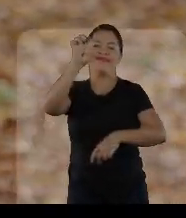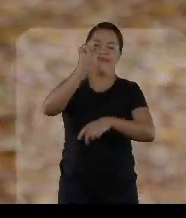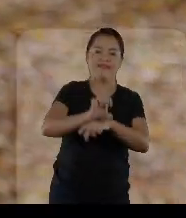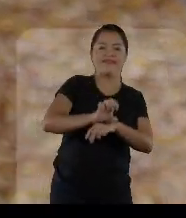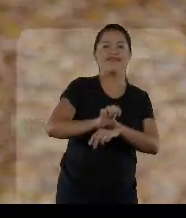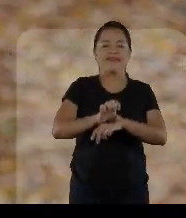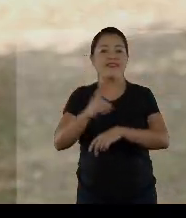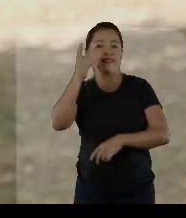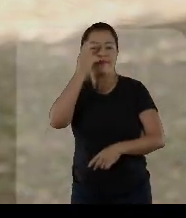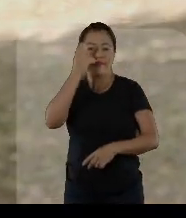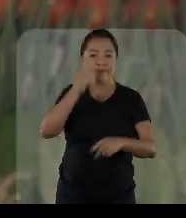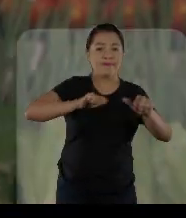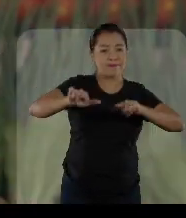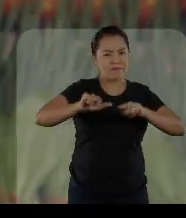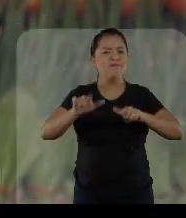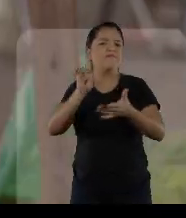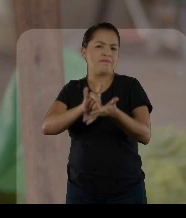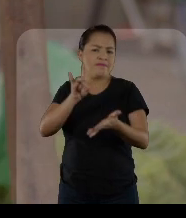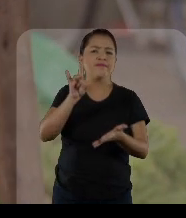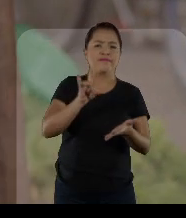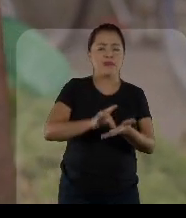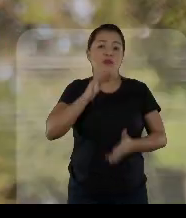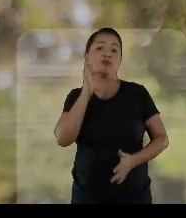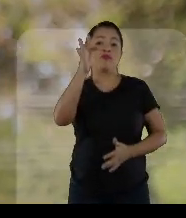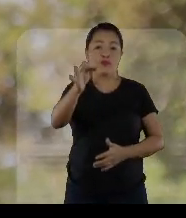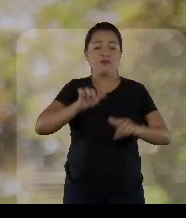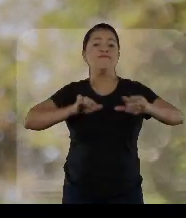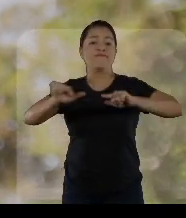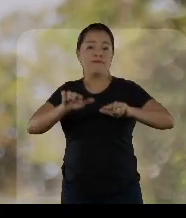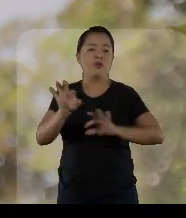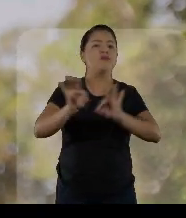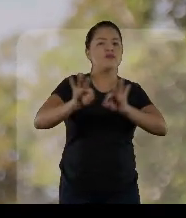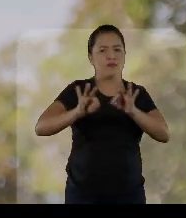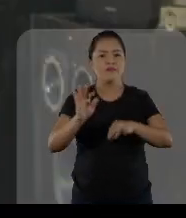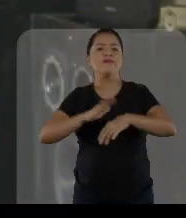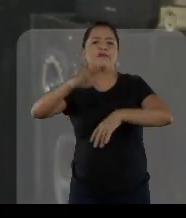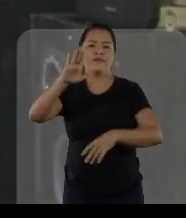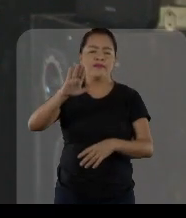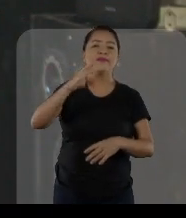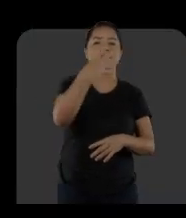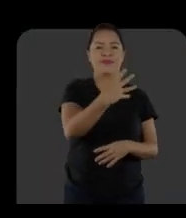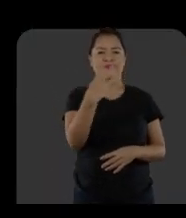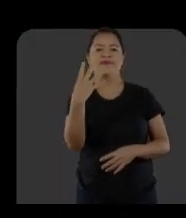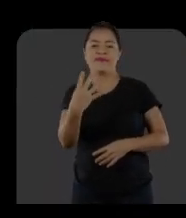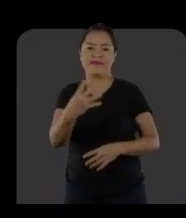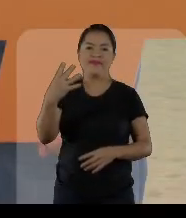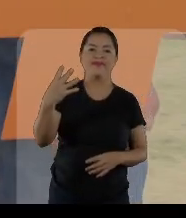estado. Davi fez mais e vai fazer muito mais, muito mais.